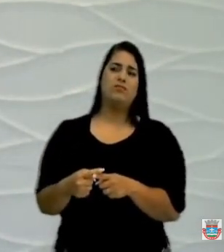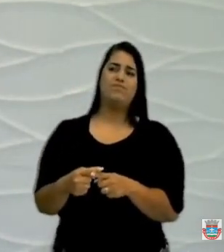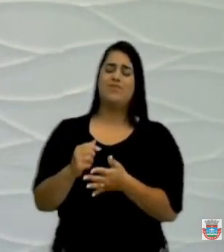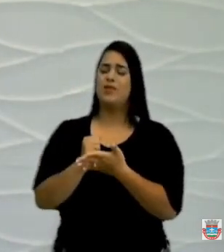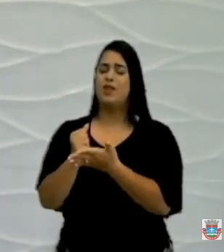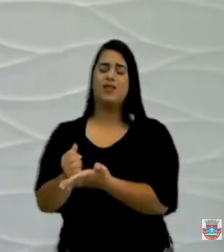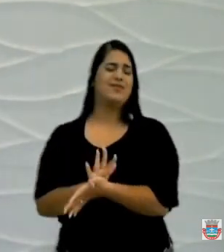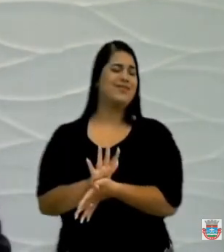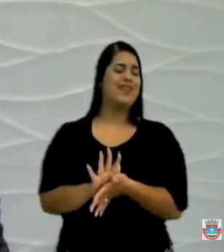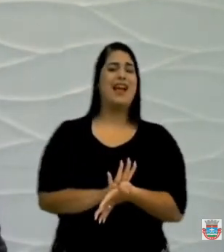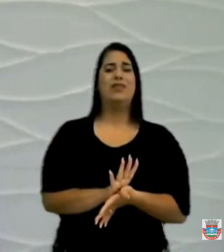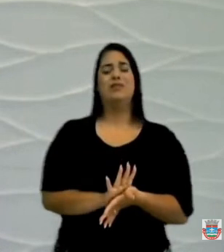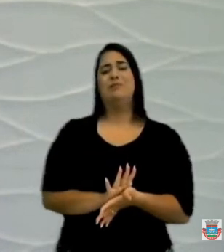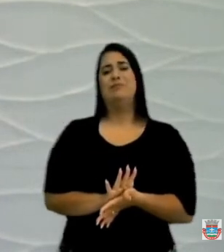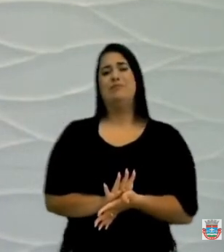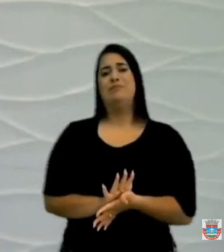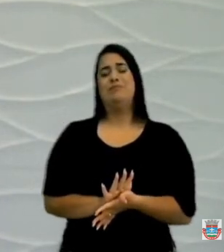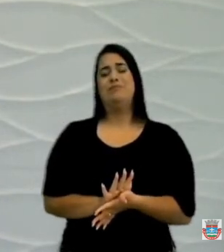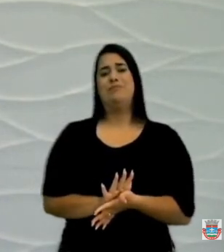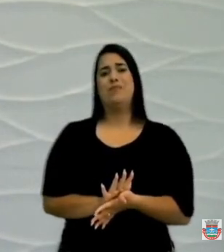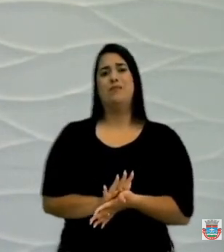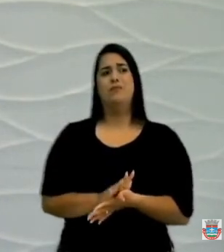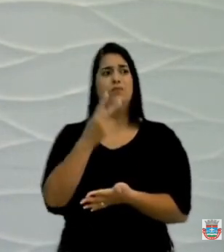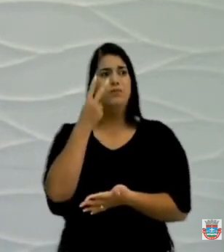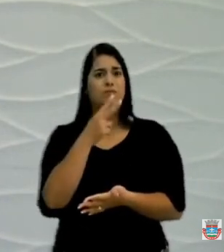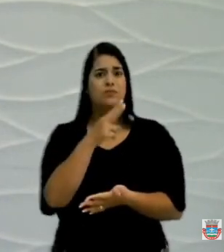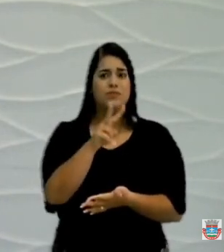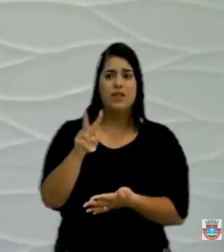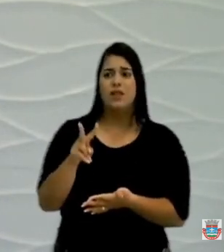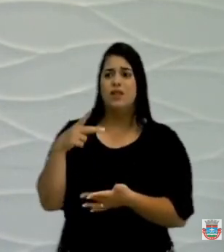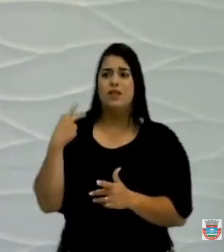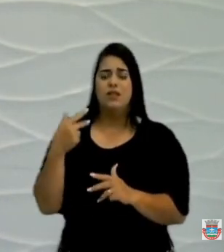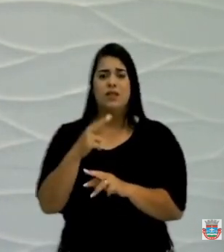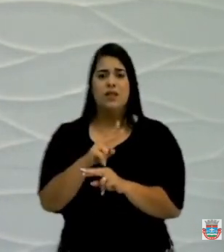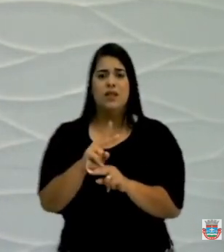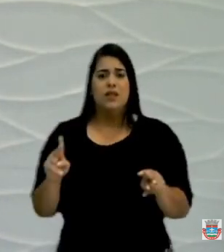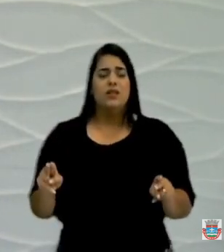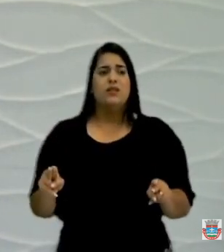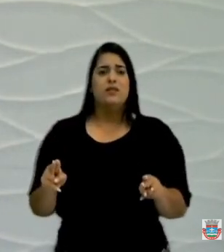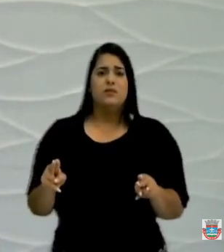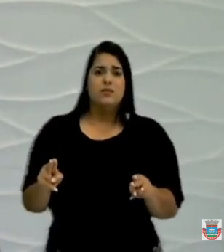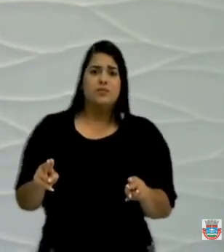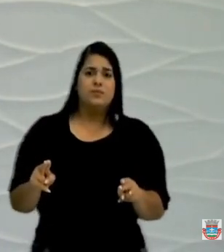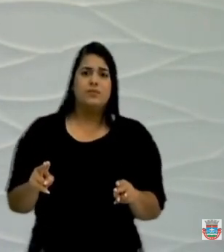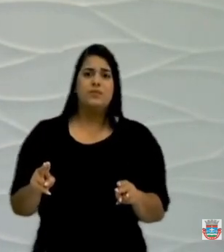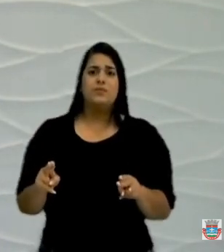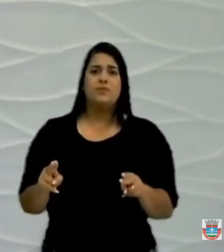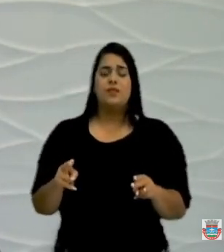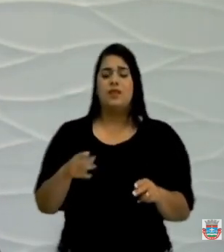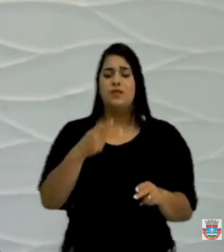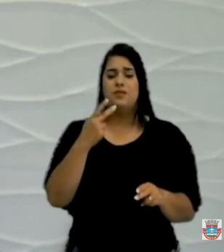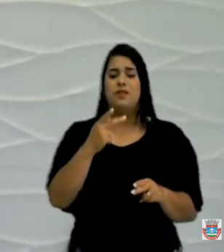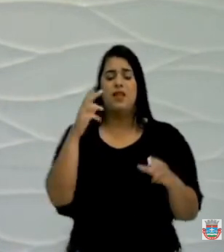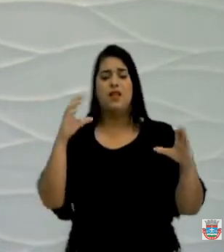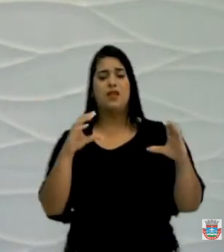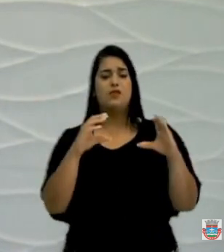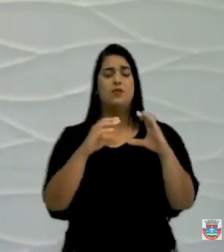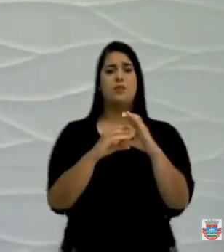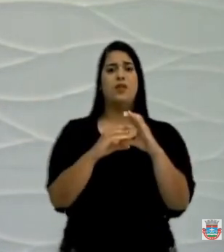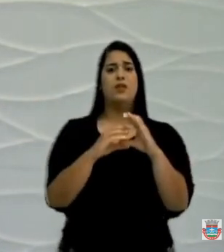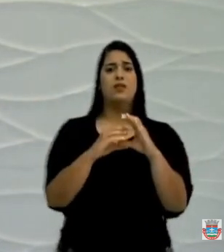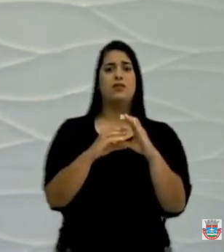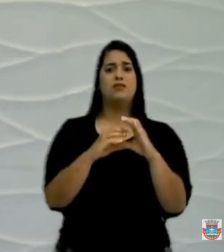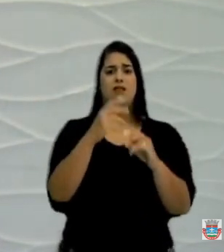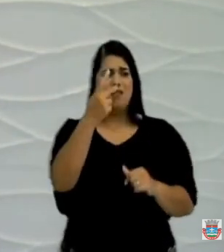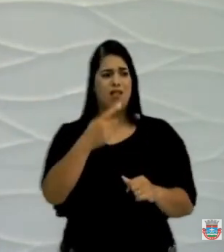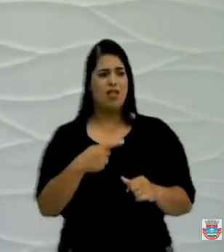A gente vê aqui os vereadores falar em questão de compesa. Eu sou uma das pessoas que mais criticam